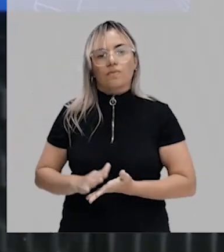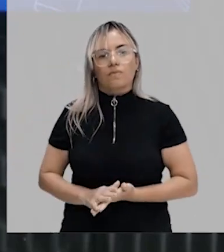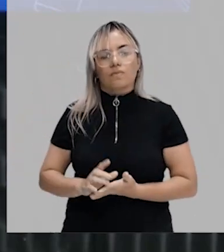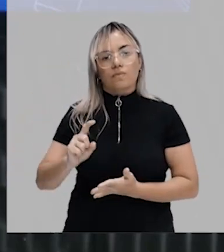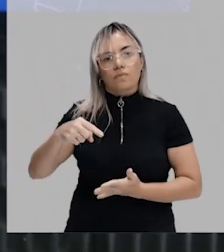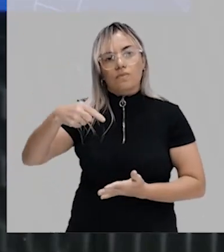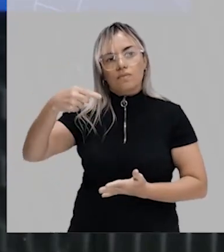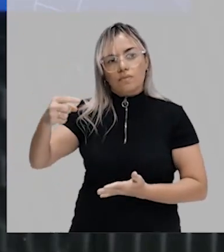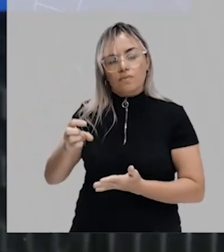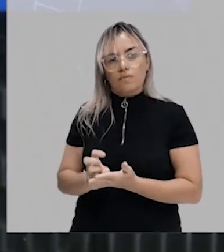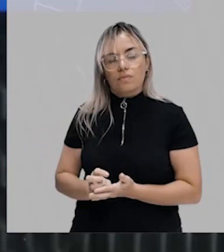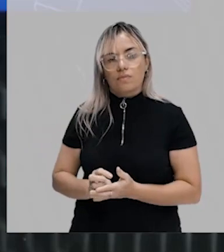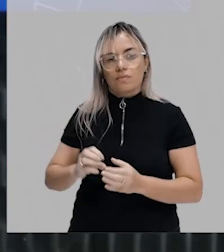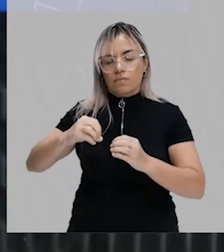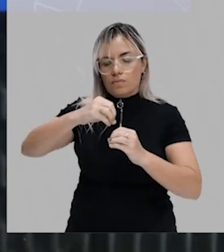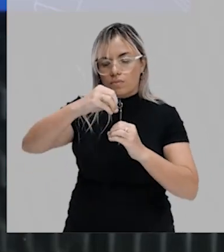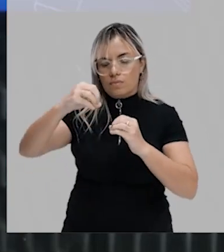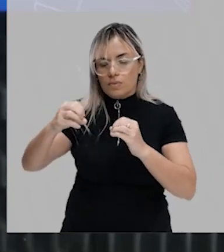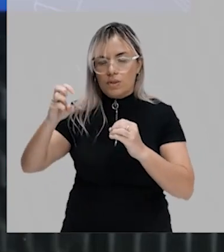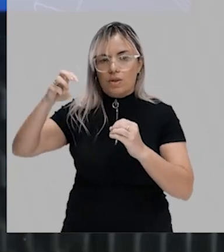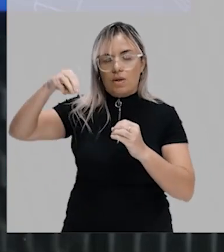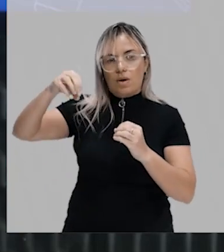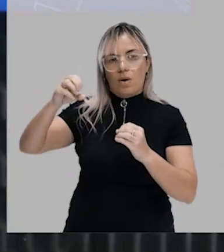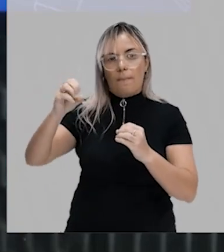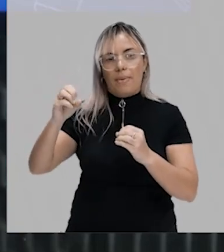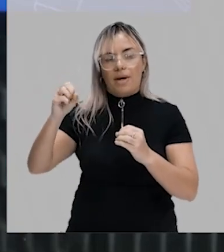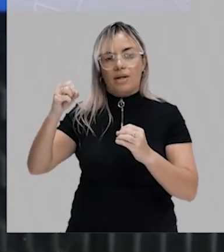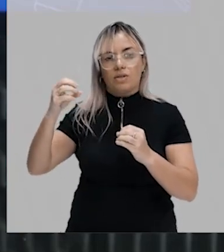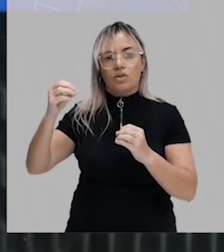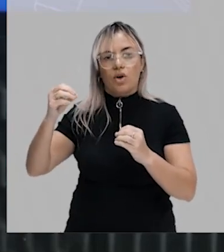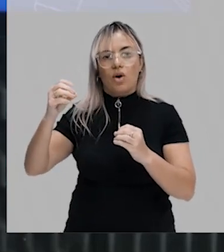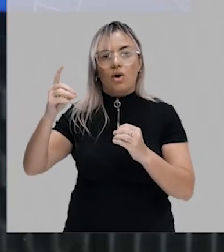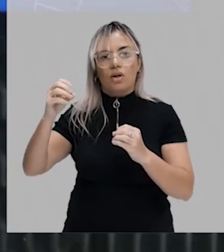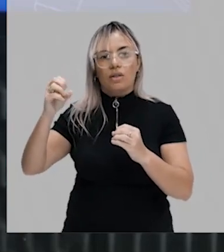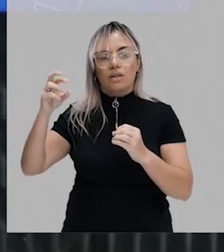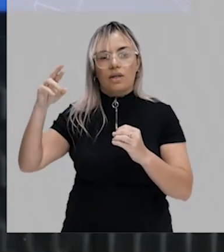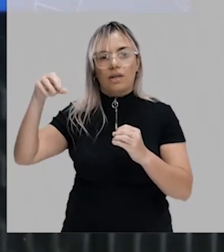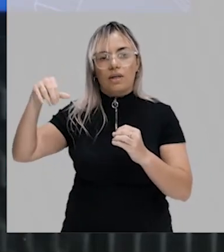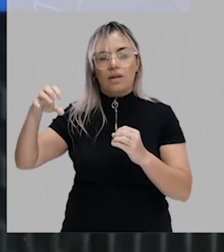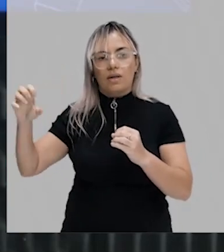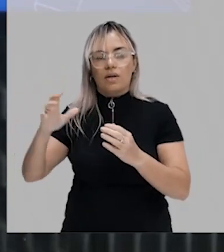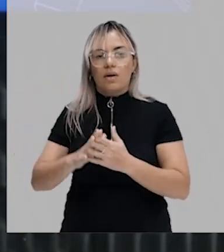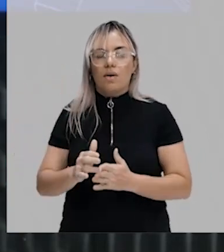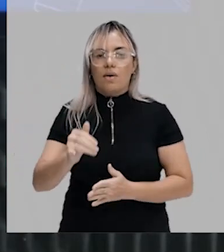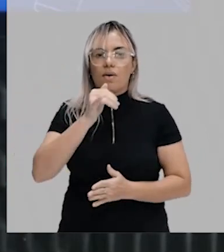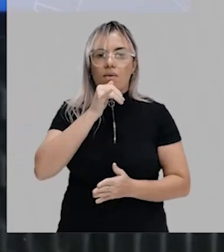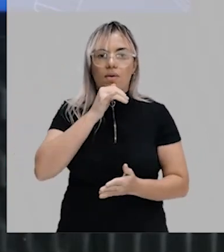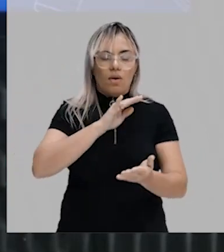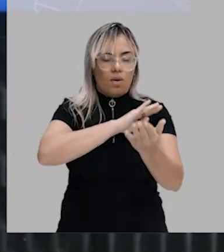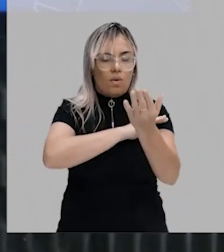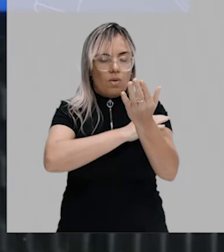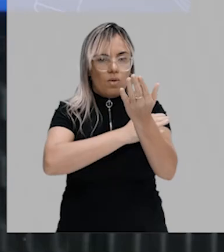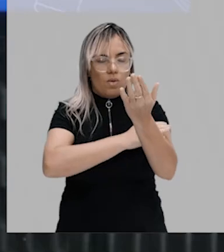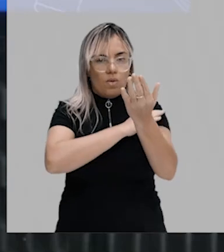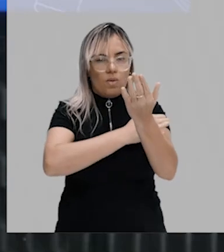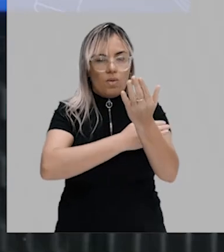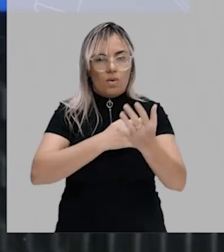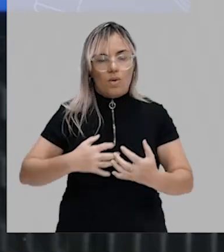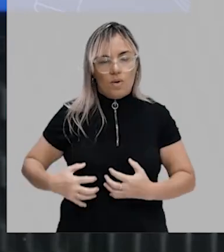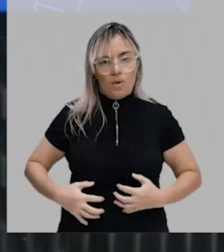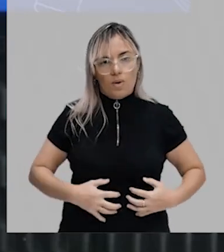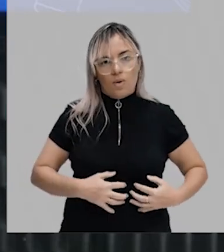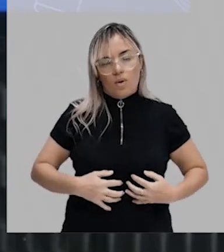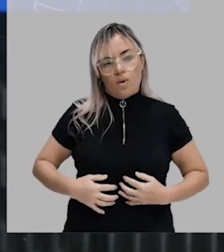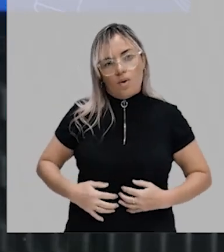folheto mesoderme, ele vai originar, por exemplo, a musculatura, tá? Os órgãos do